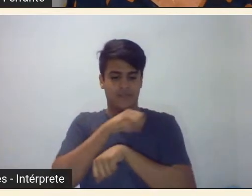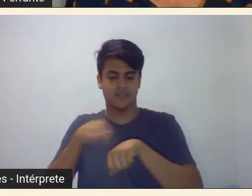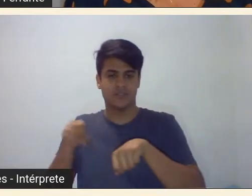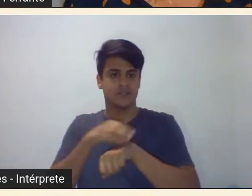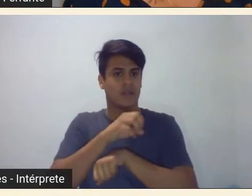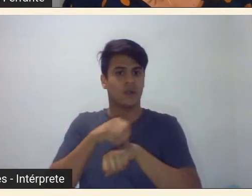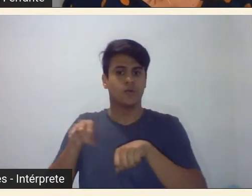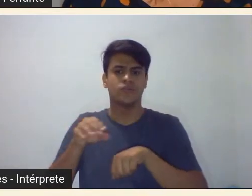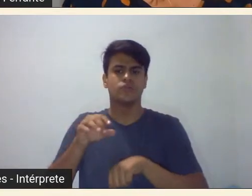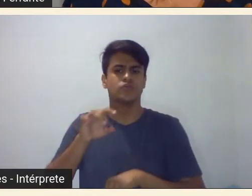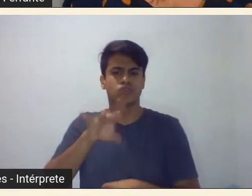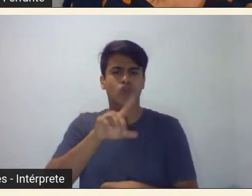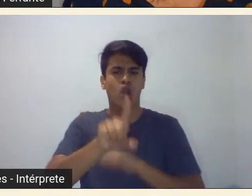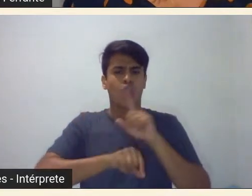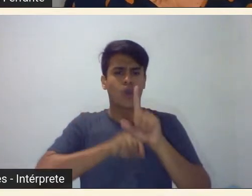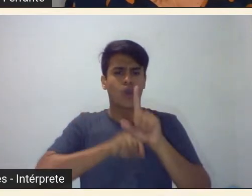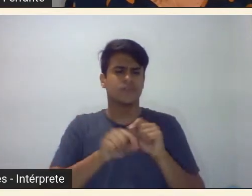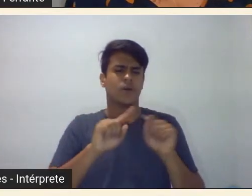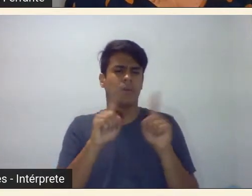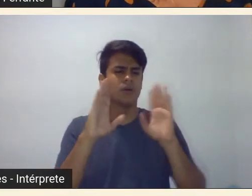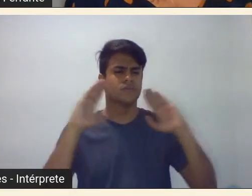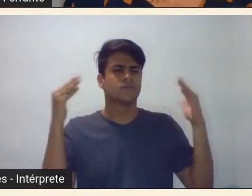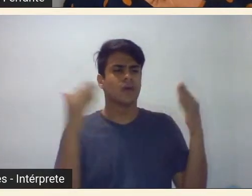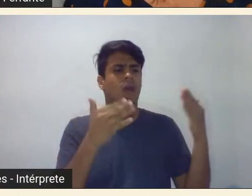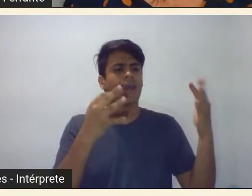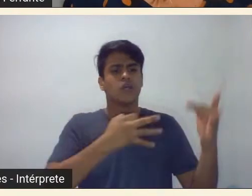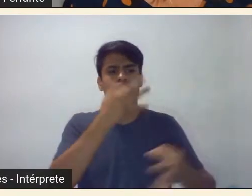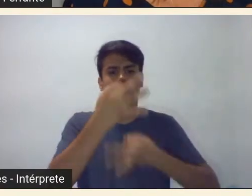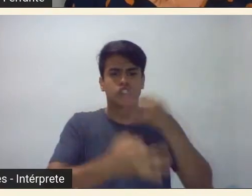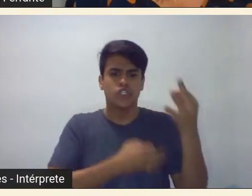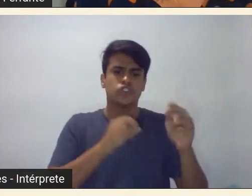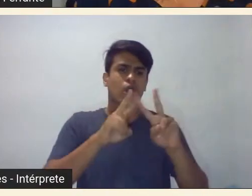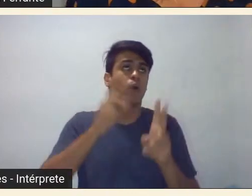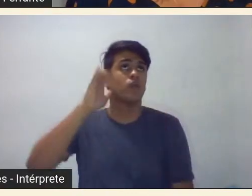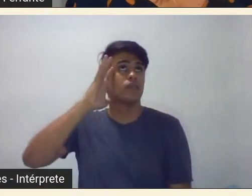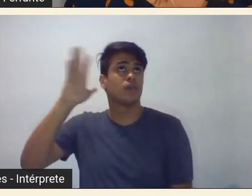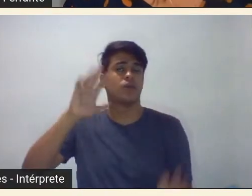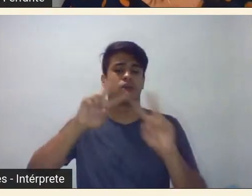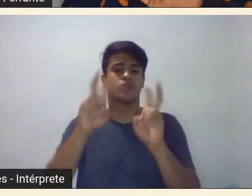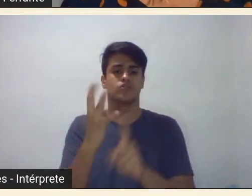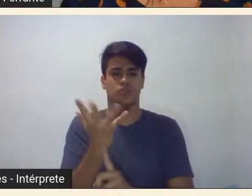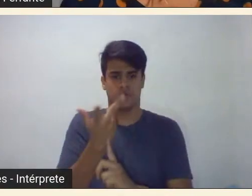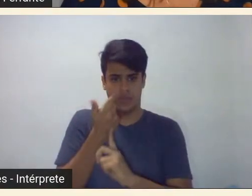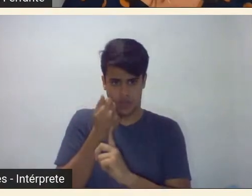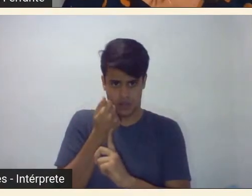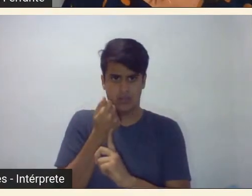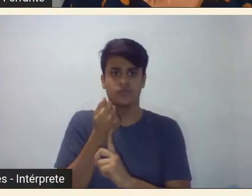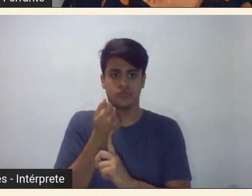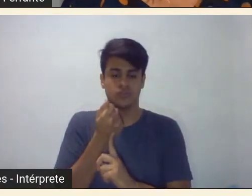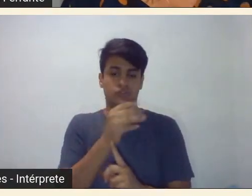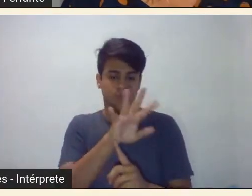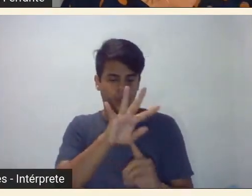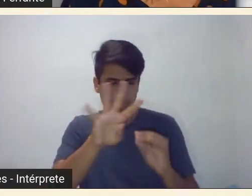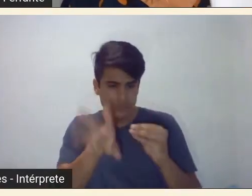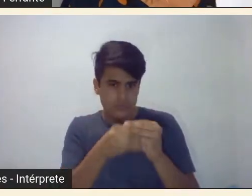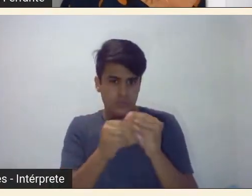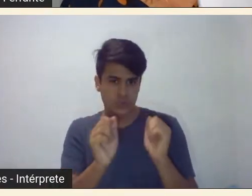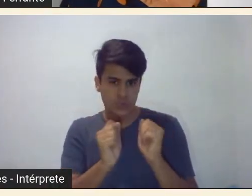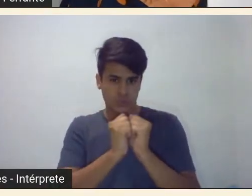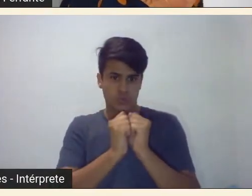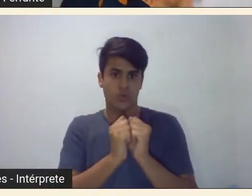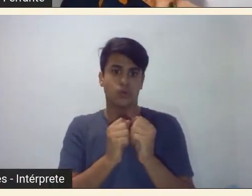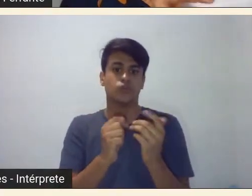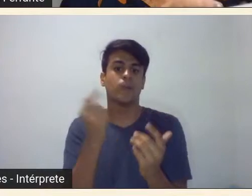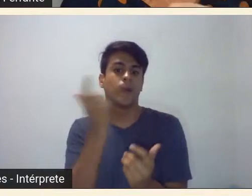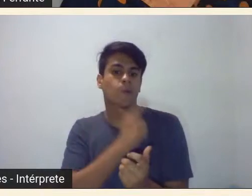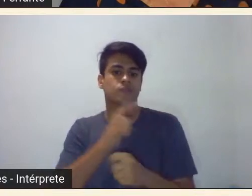ou seja, mais na crítica ou teorização da arte? Eu vou fazer algumas para render o tempo.